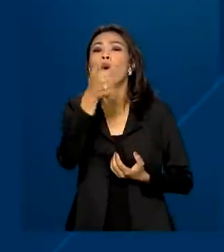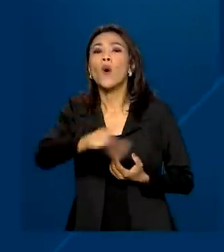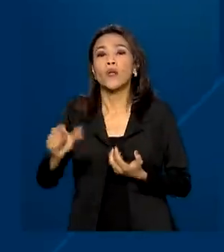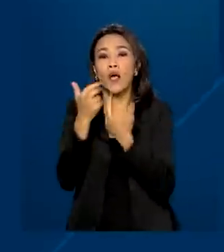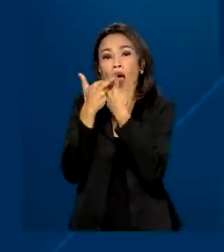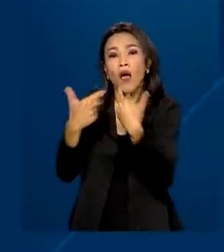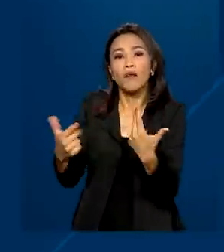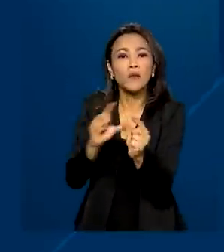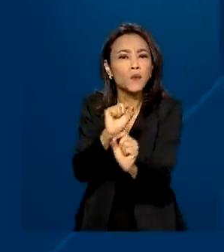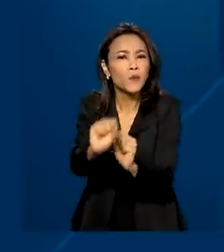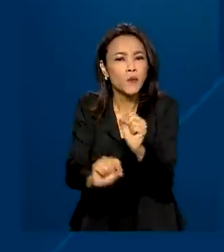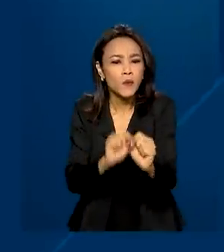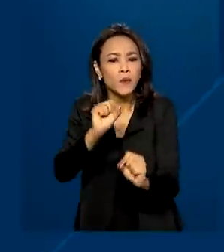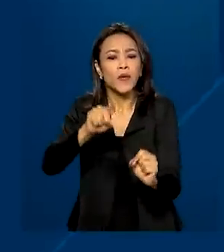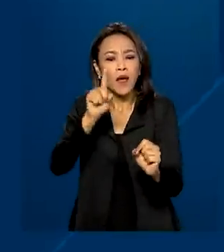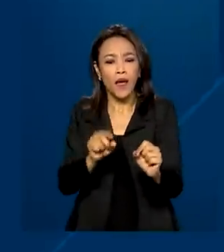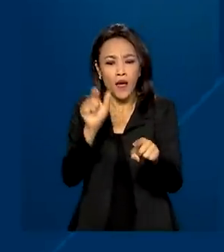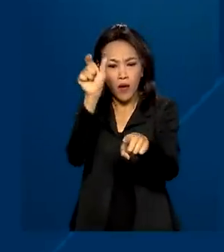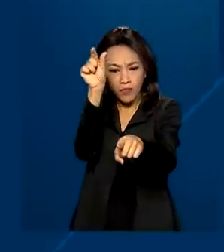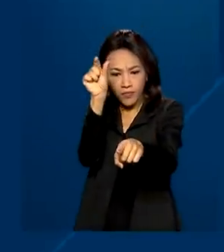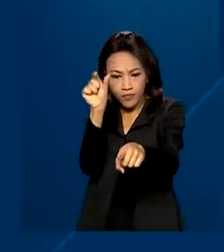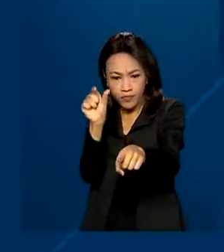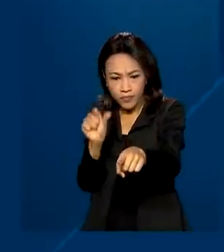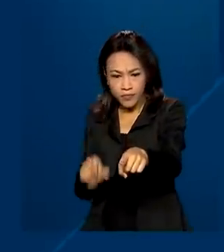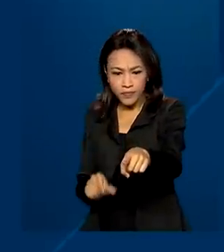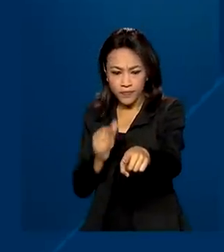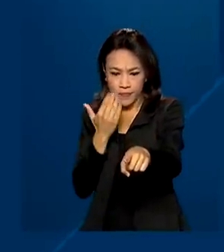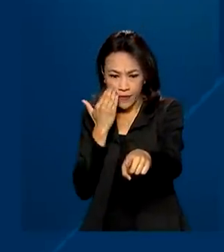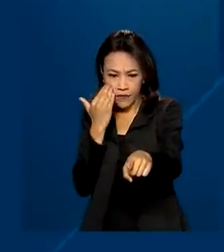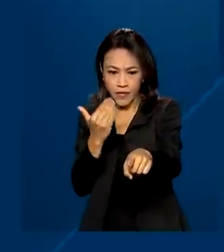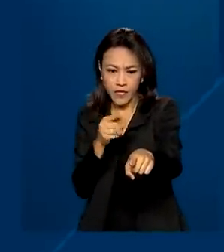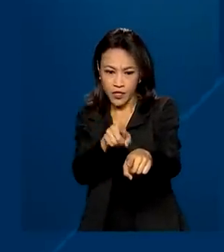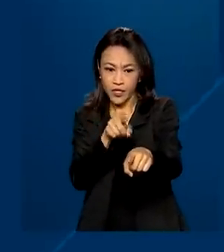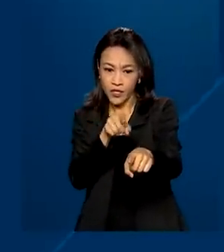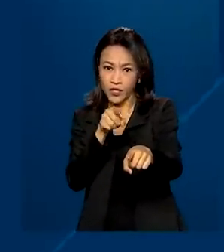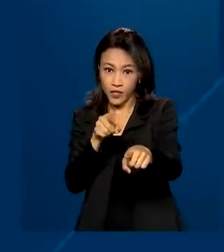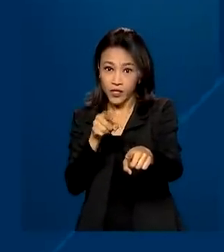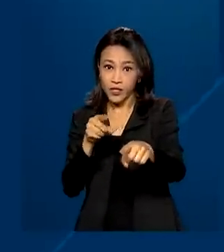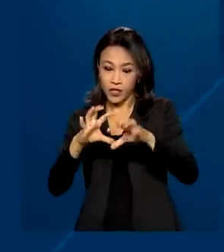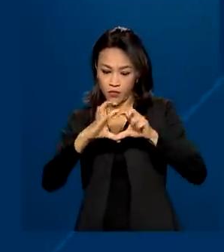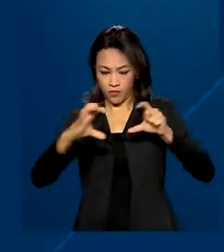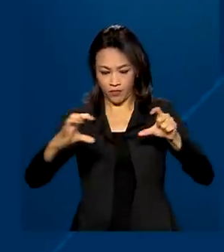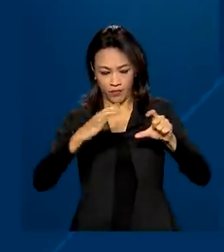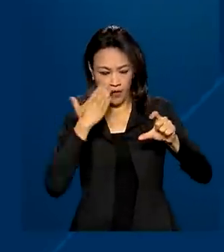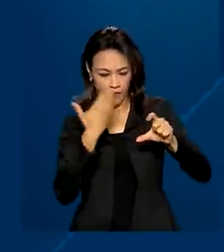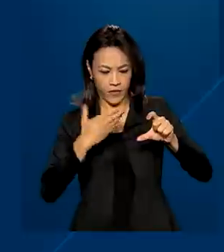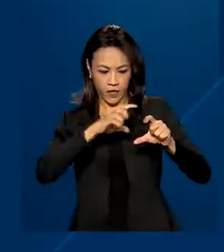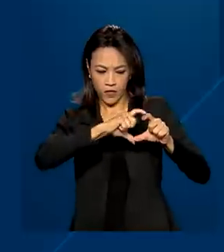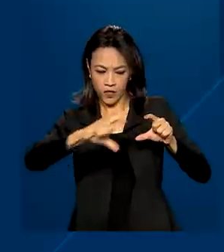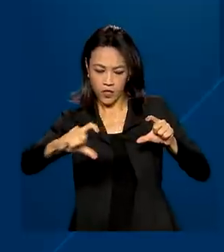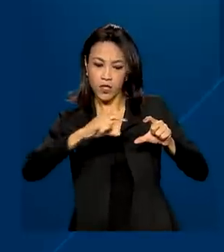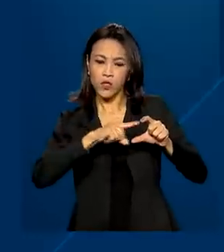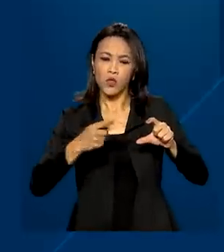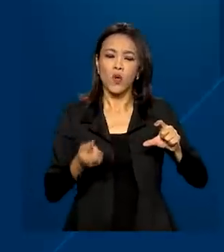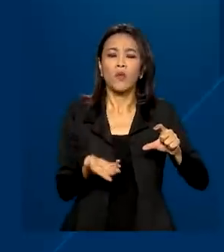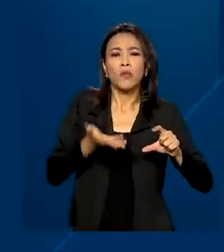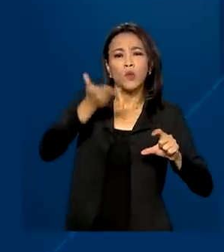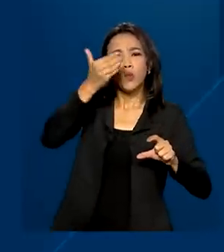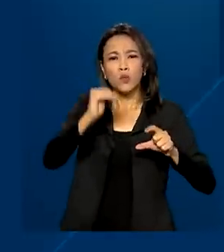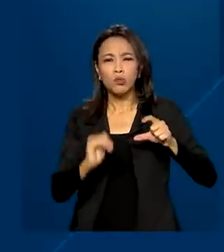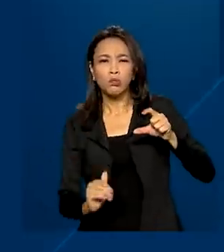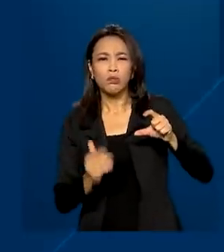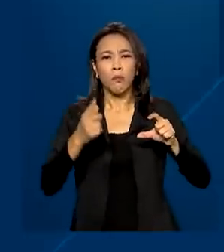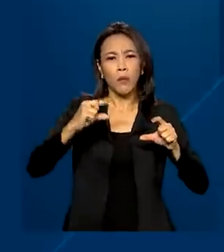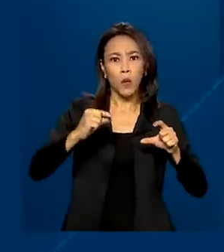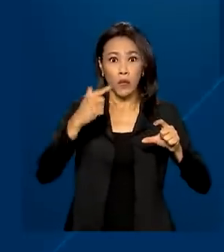é a rotulagem nutricional no painel da frente da embalagem. Desta forma, os detalhes sobre o alto teor de nutrientes,